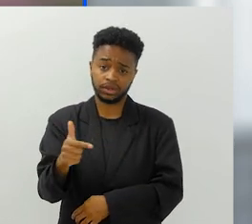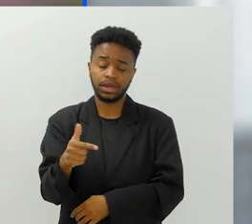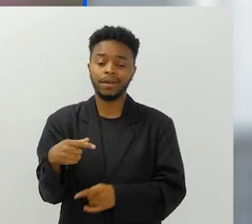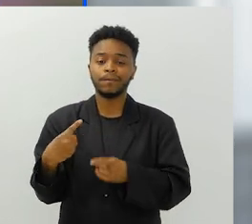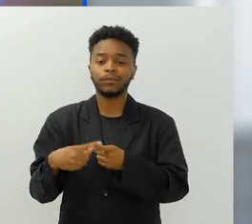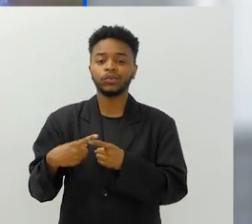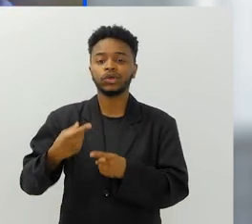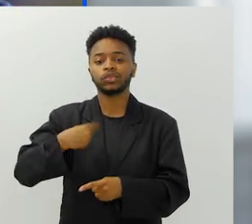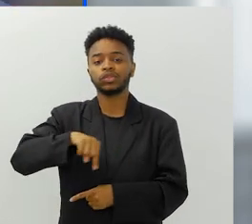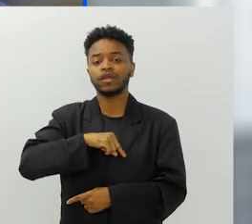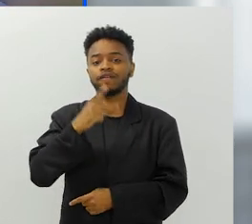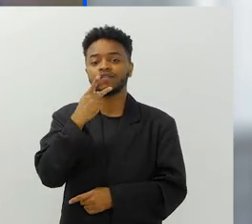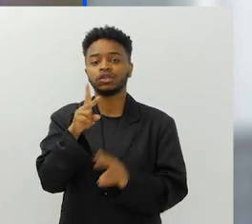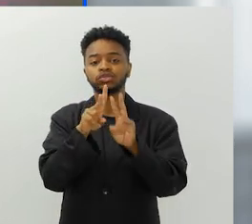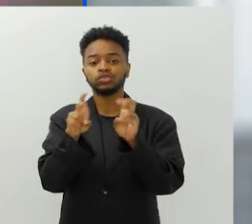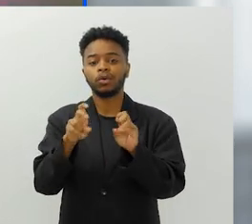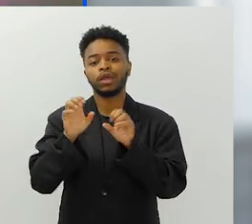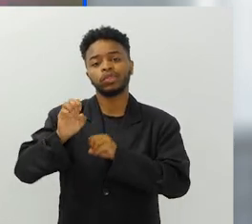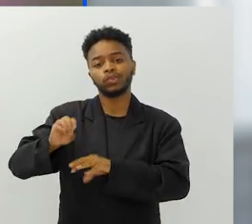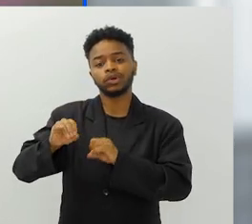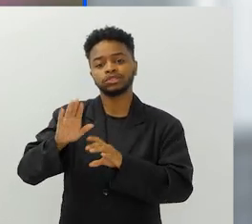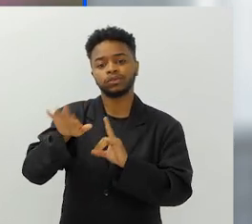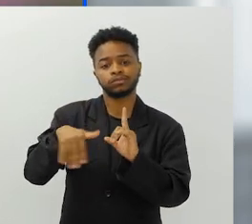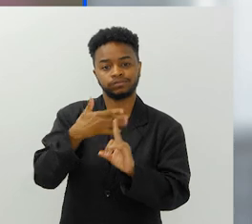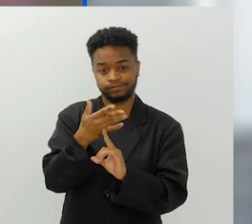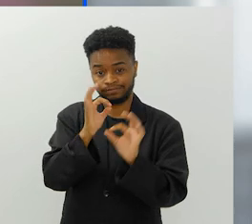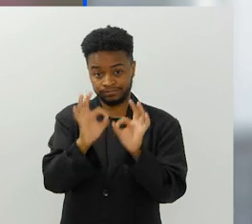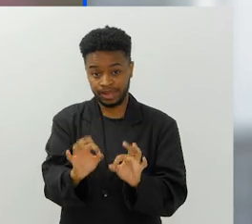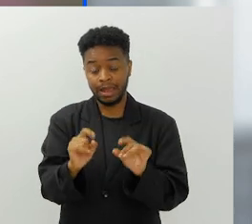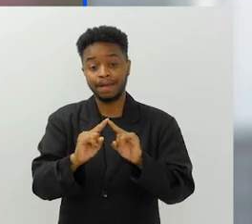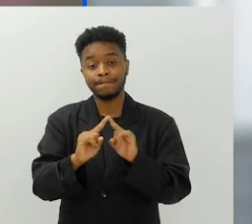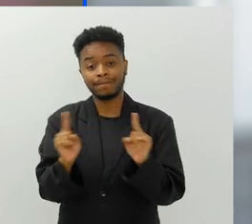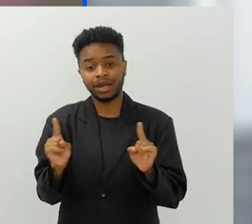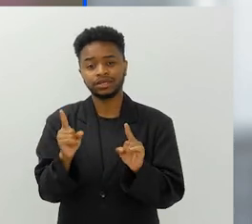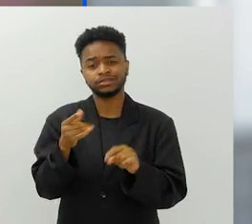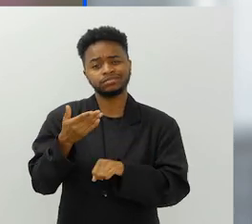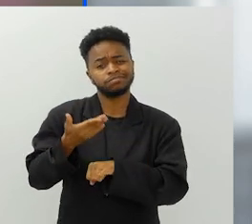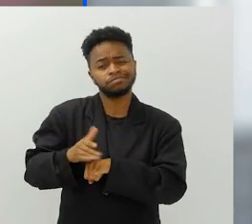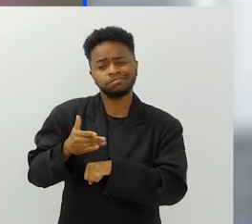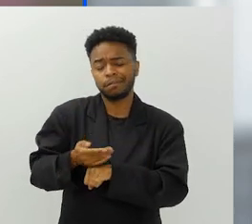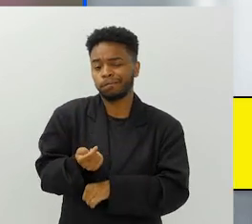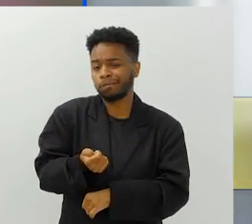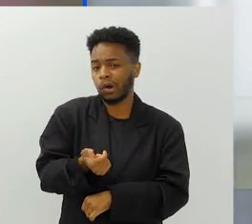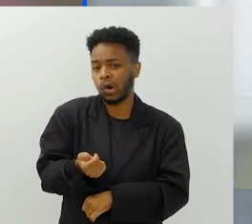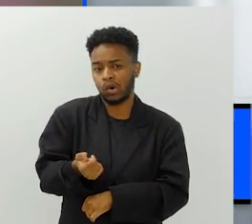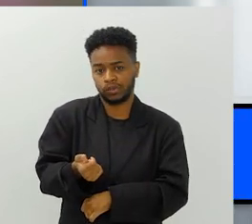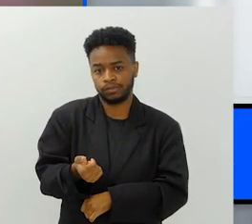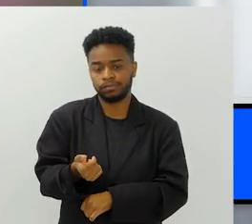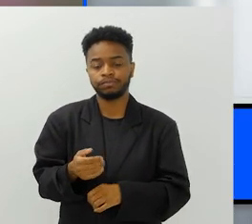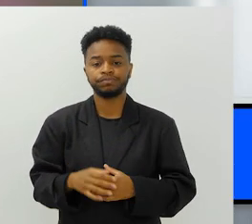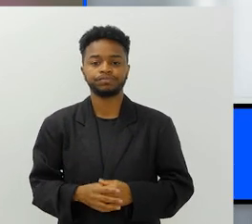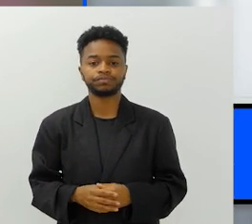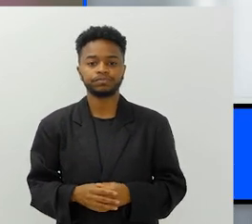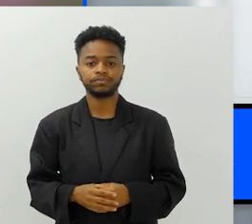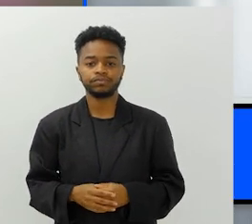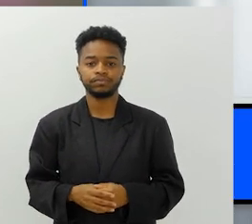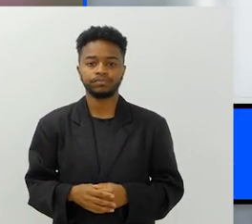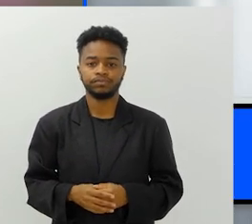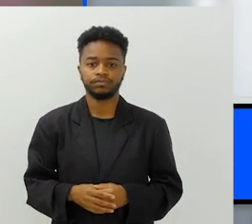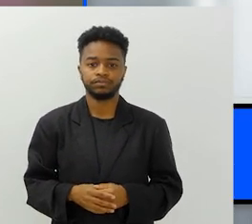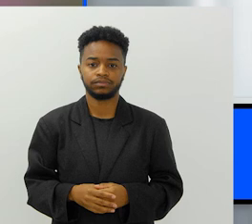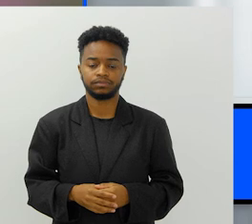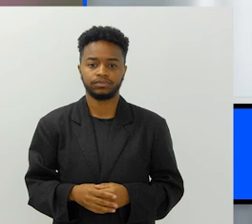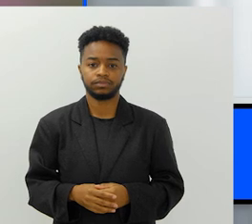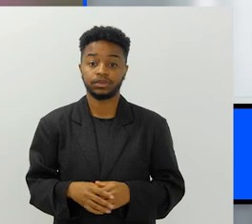dúvida. fala-se muito em educação ambiental, né? Mas pratica-se muito pouco, né? E